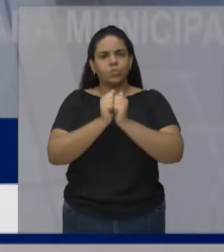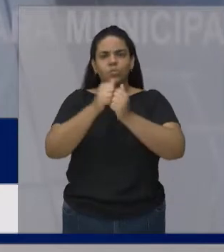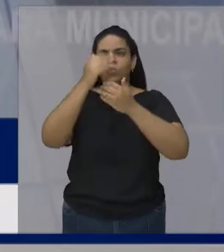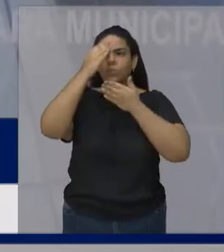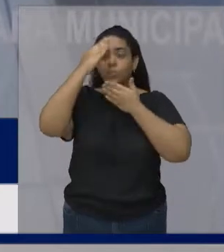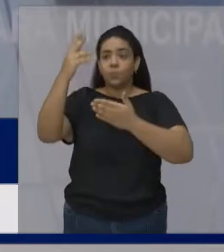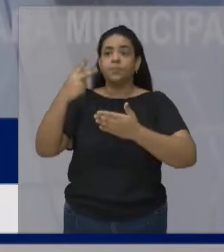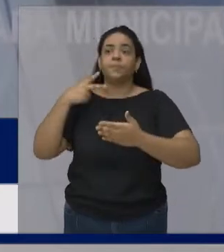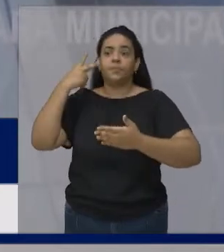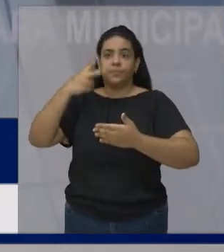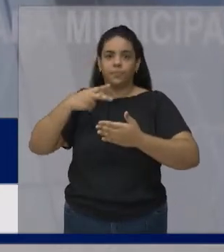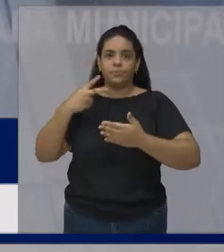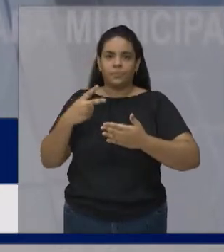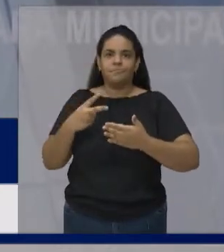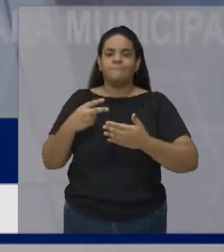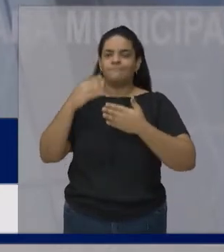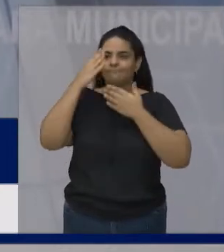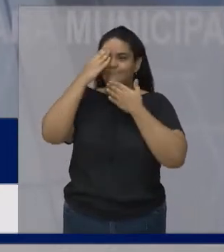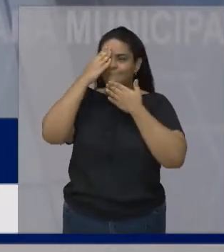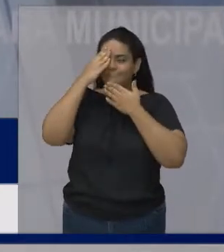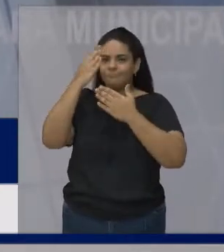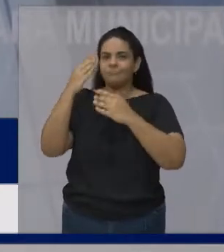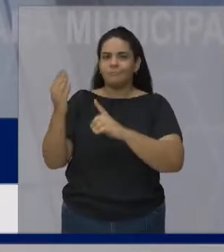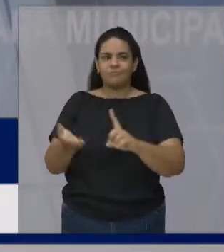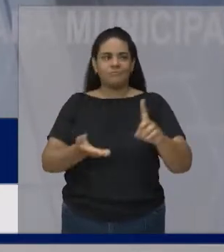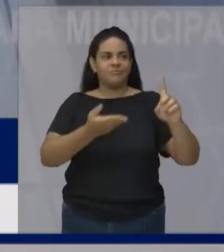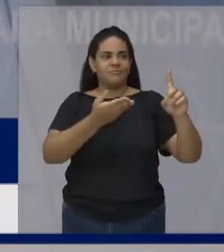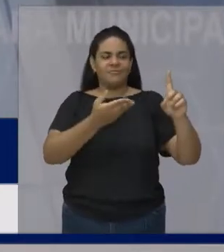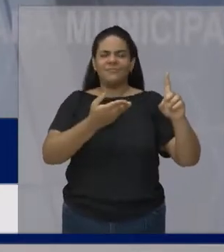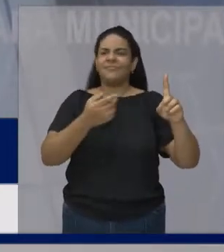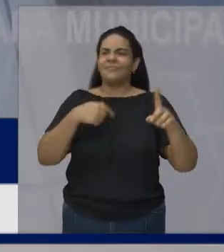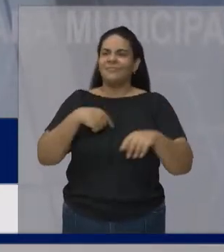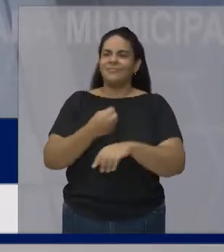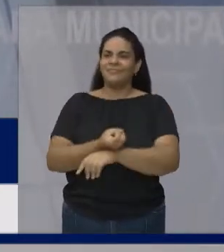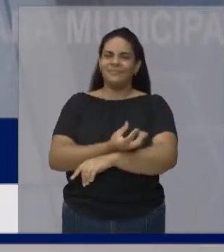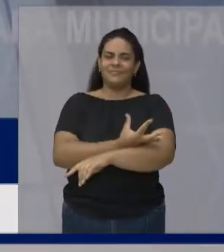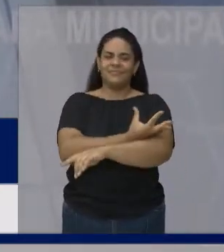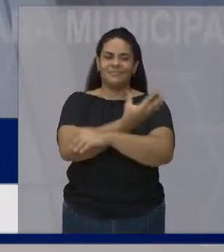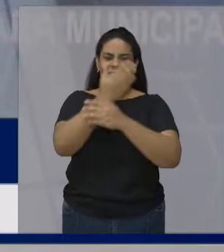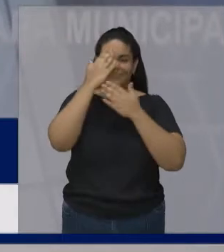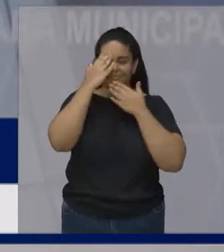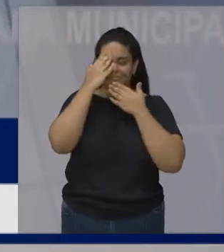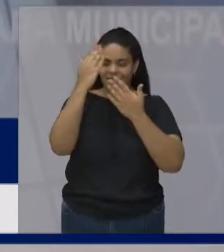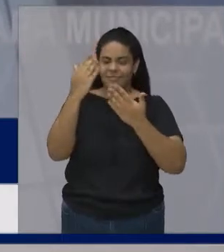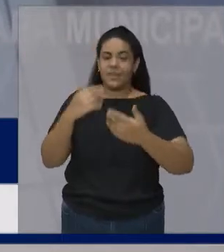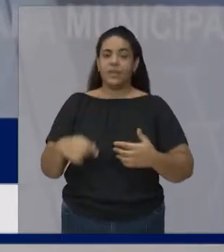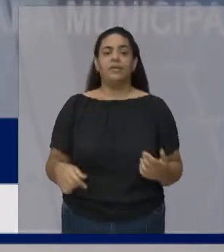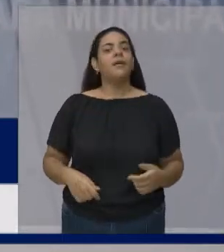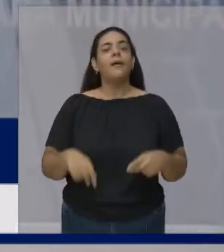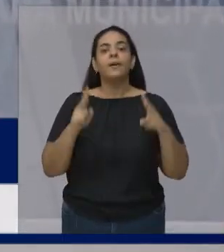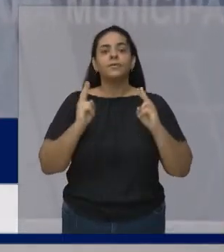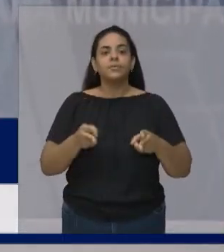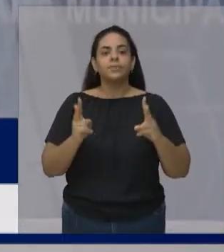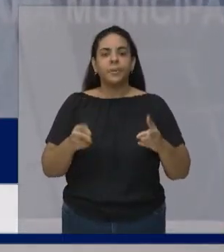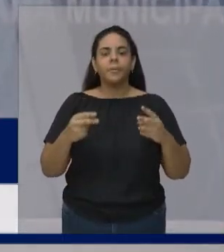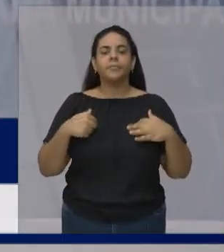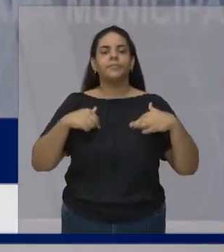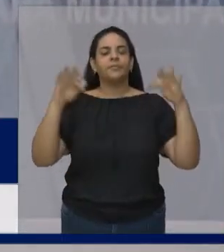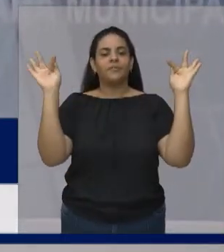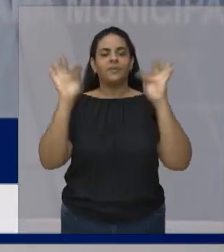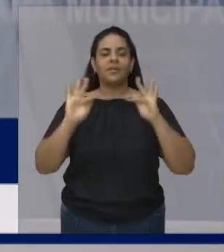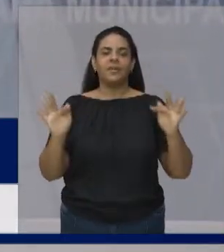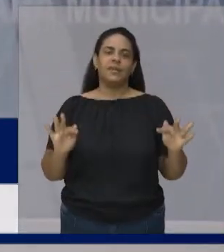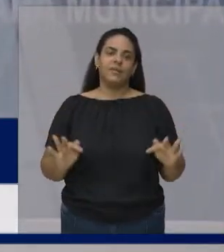Pelas palavras Pela homenagem Do vídeo Eu fico sempre muito feliz De De